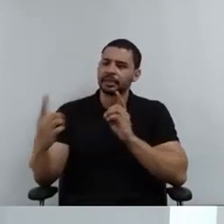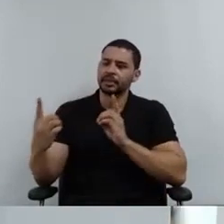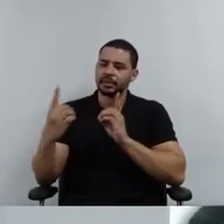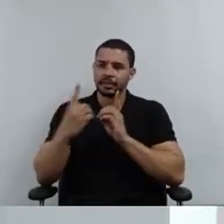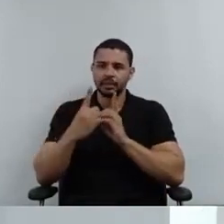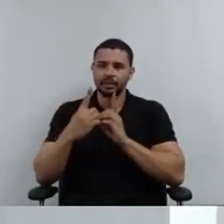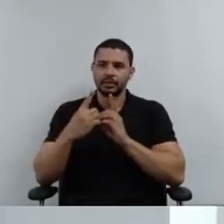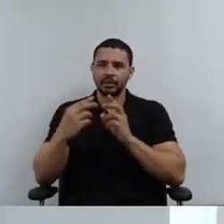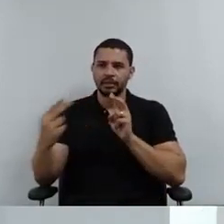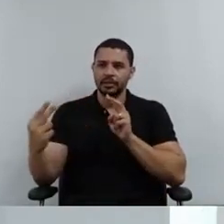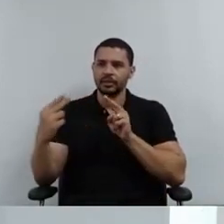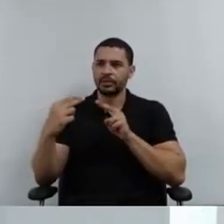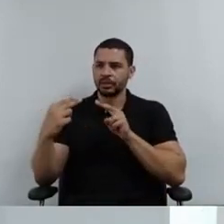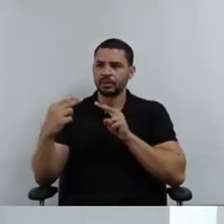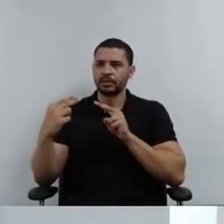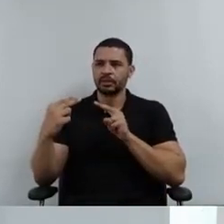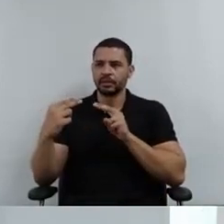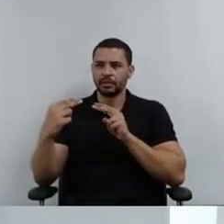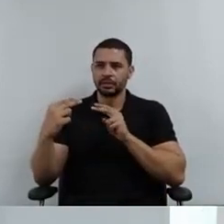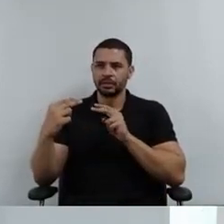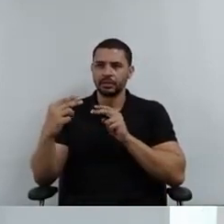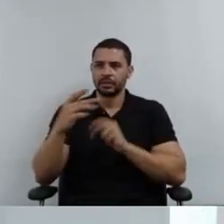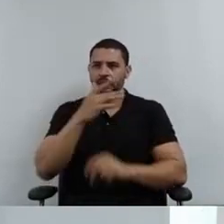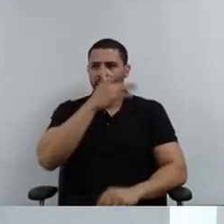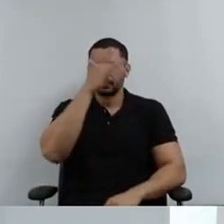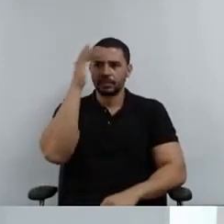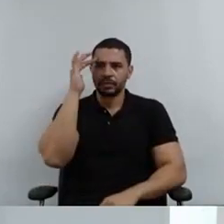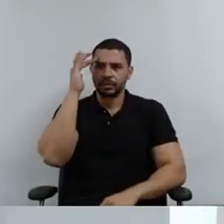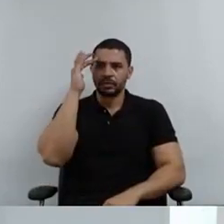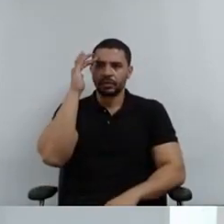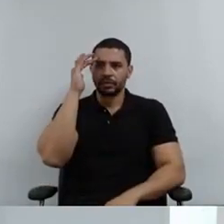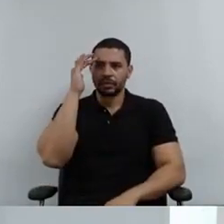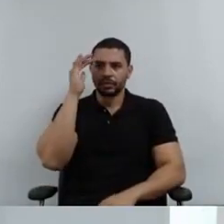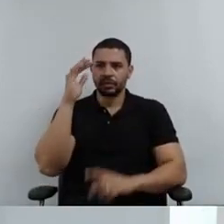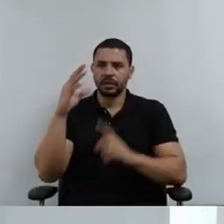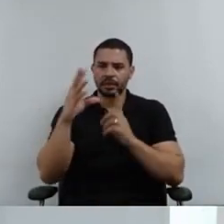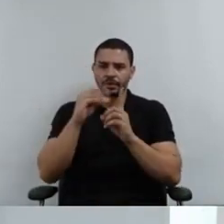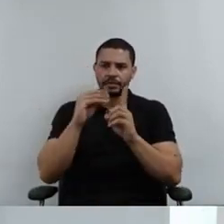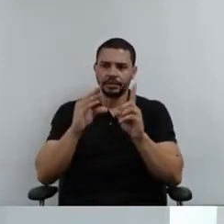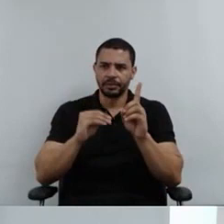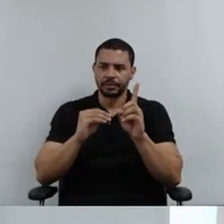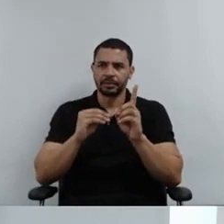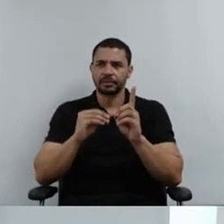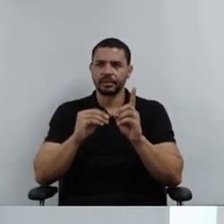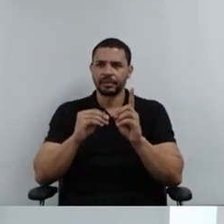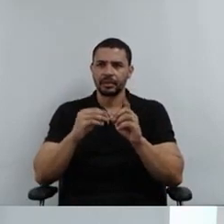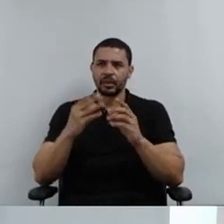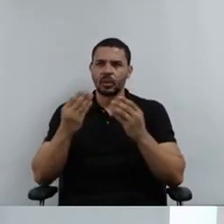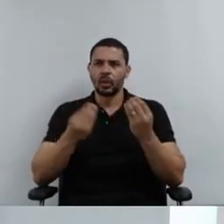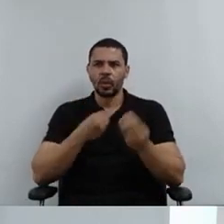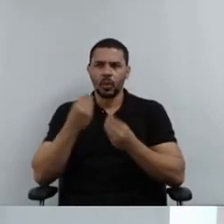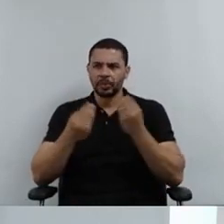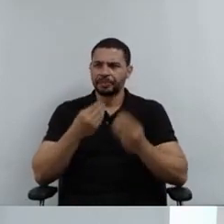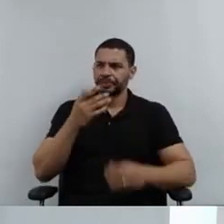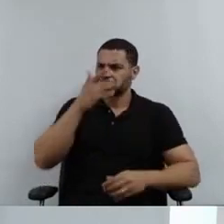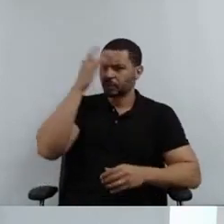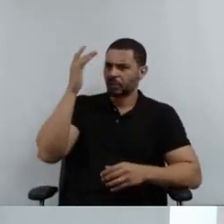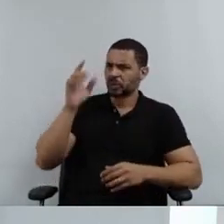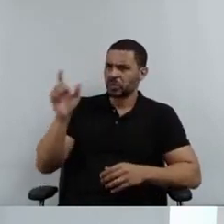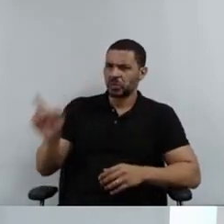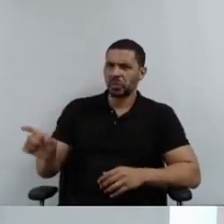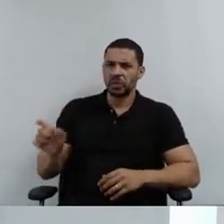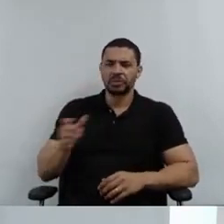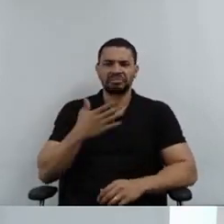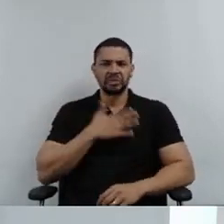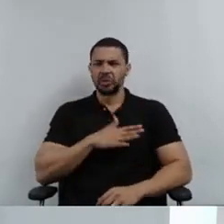não traz benefício para a criança, porque você não vai gostar de alguém que te abusou, porque por mais